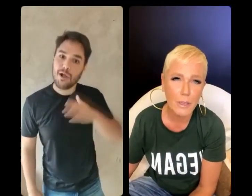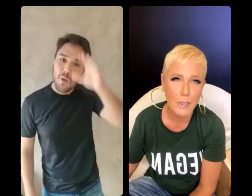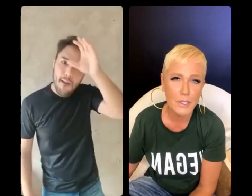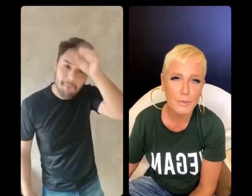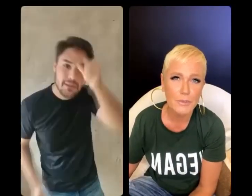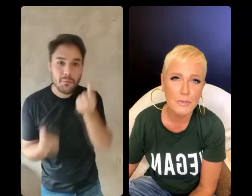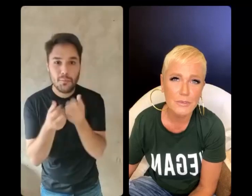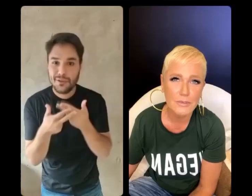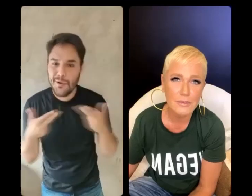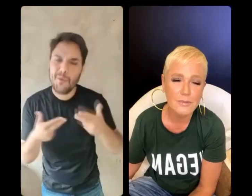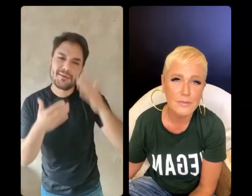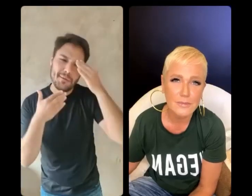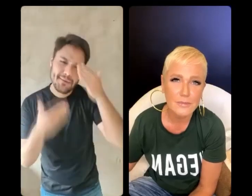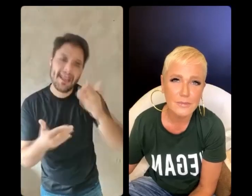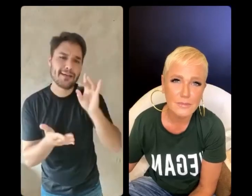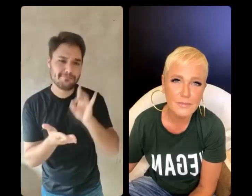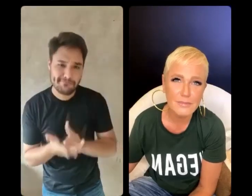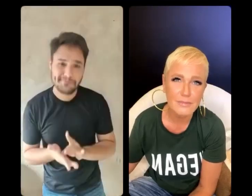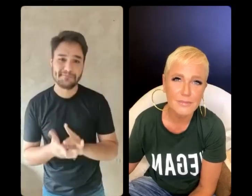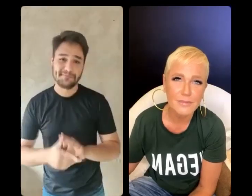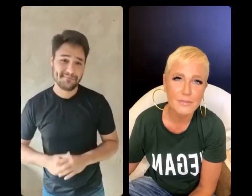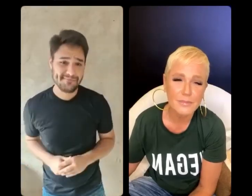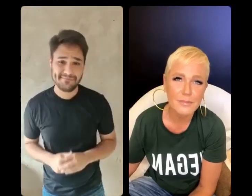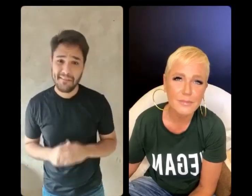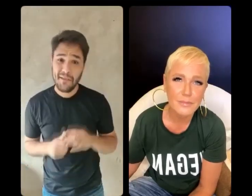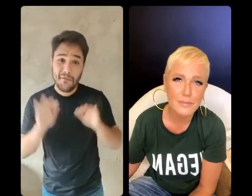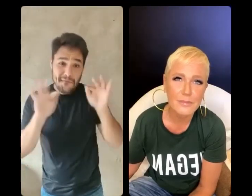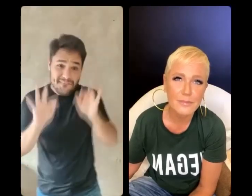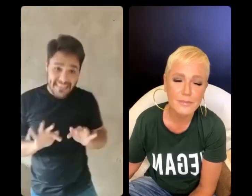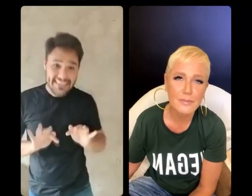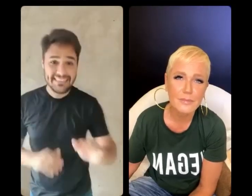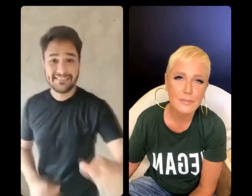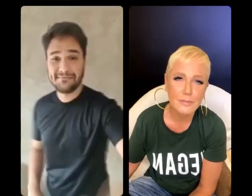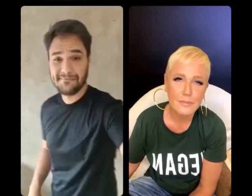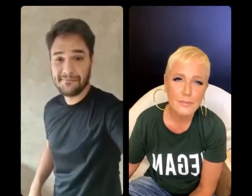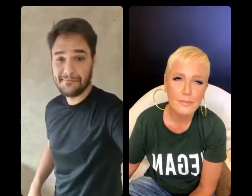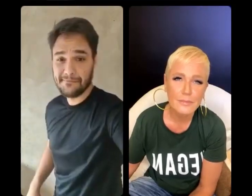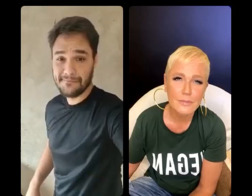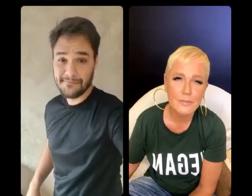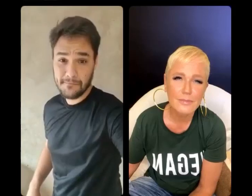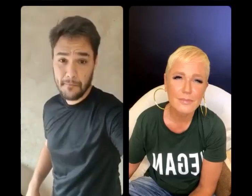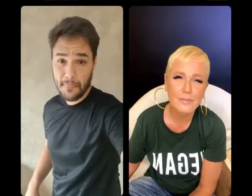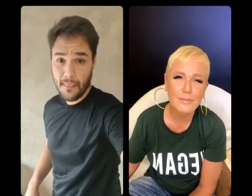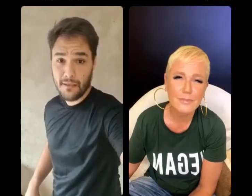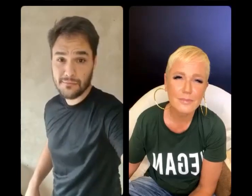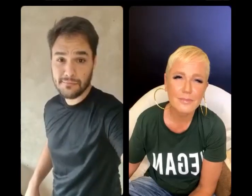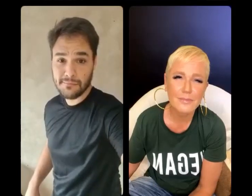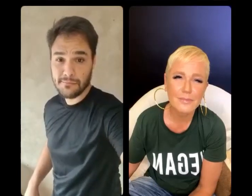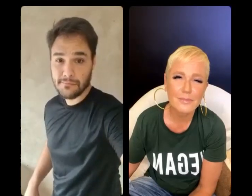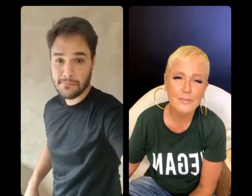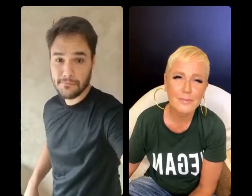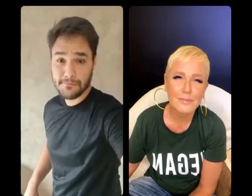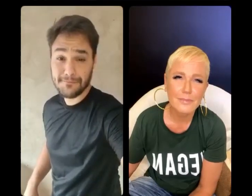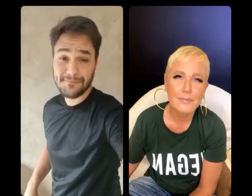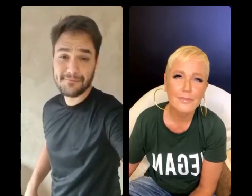uma aula mesmo! que agradeço! Pô, eu fico maior feliz na oportunidade de poder somar! Às vezes eu falo demais, aí quando eu vejo o vídeo tá com 17